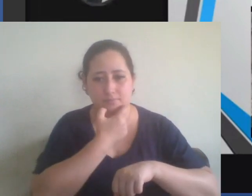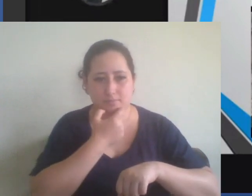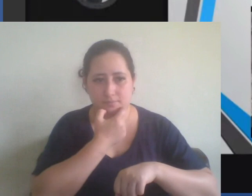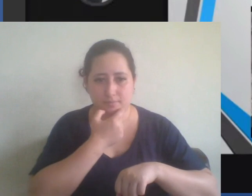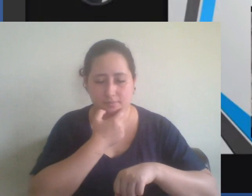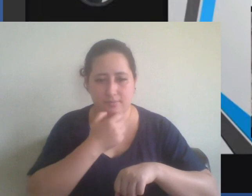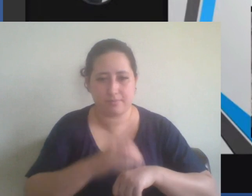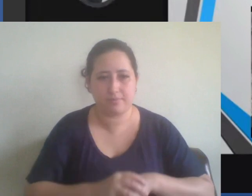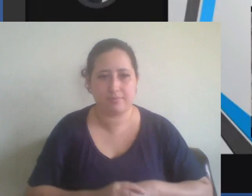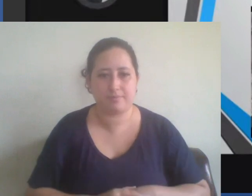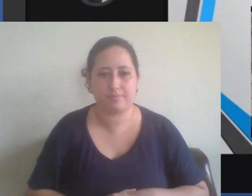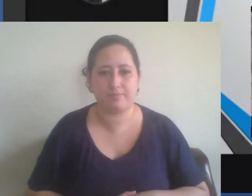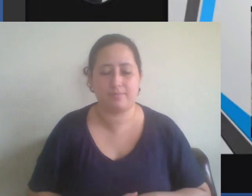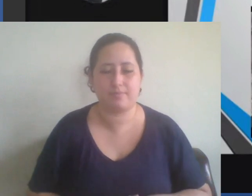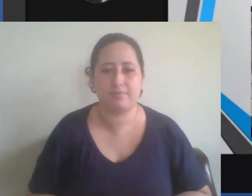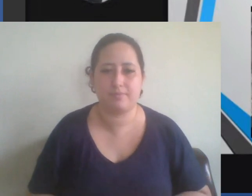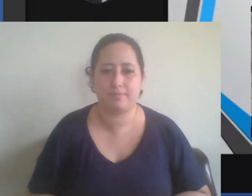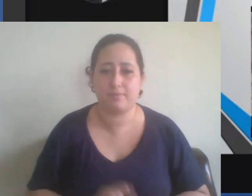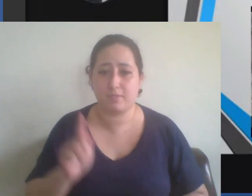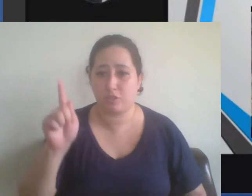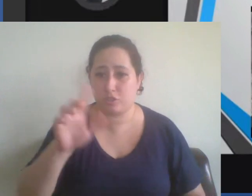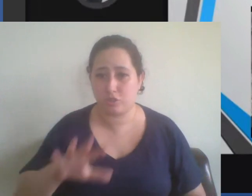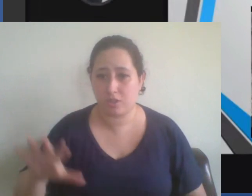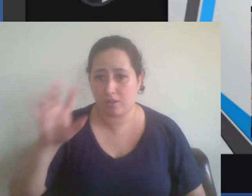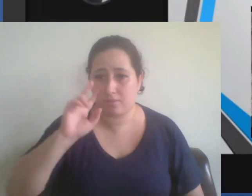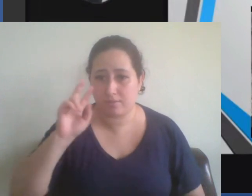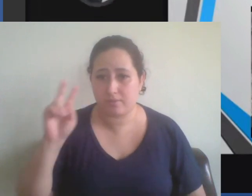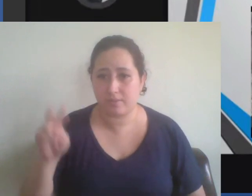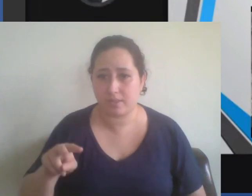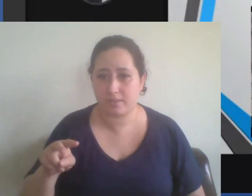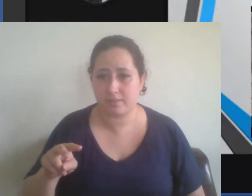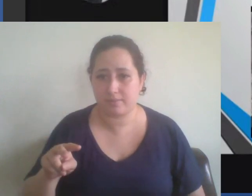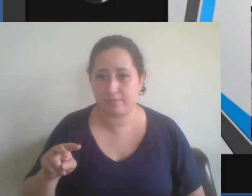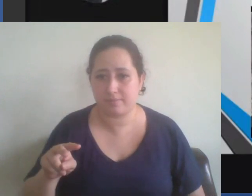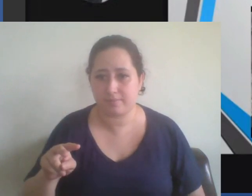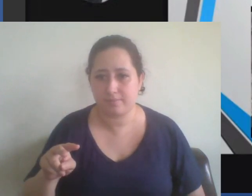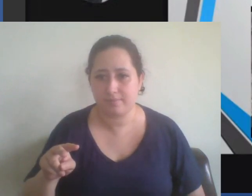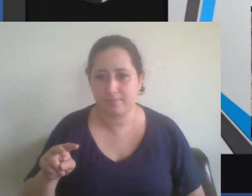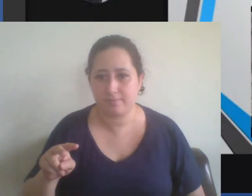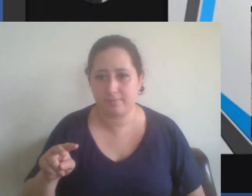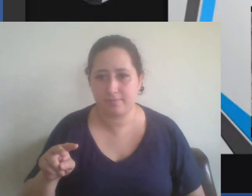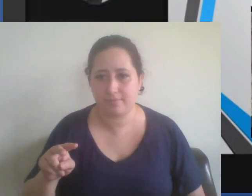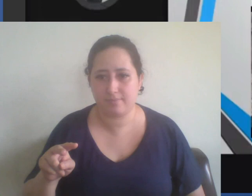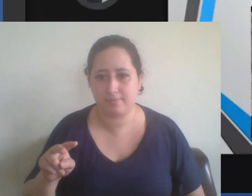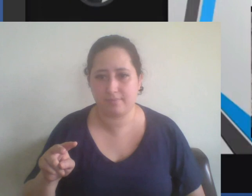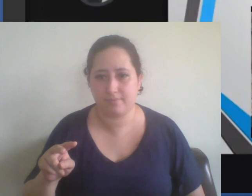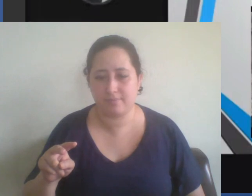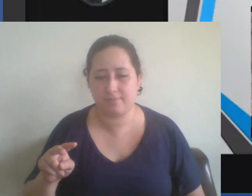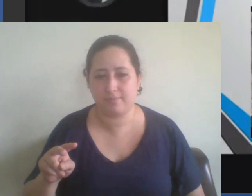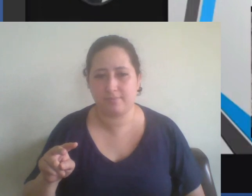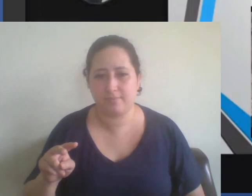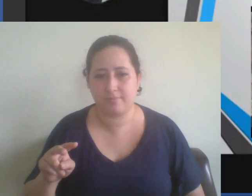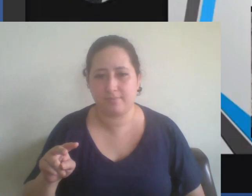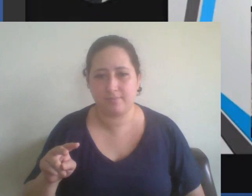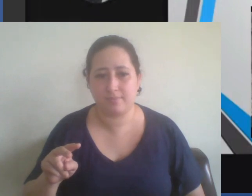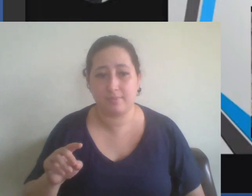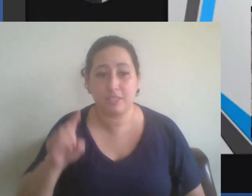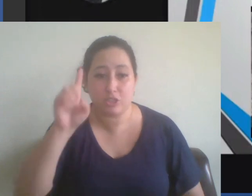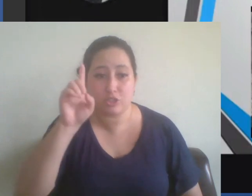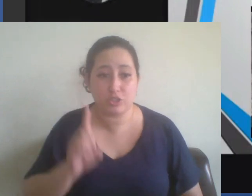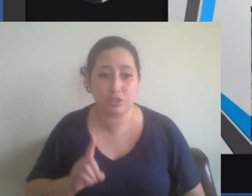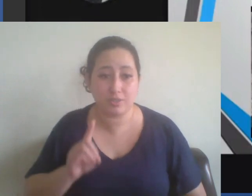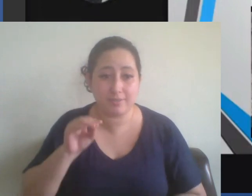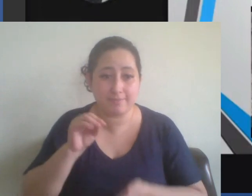Uma característica geral era a questão da falta de direitos.